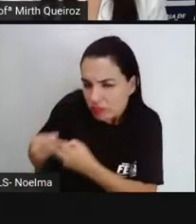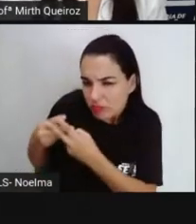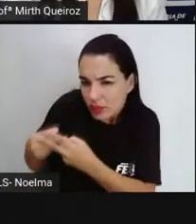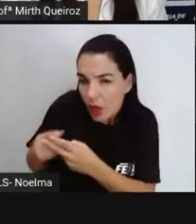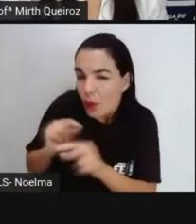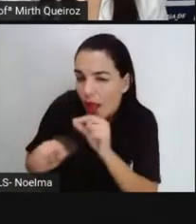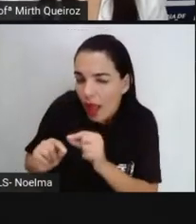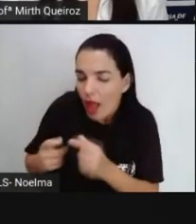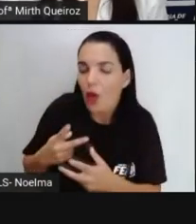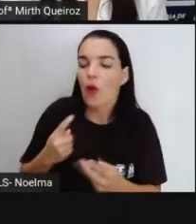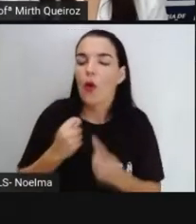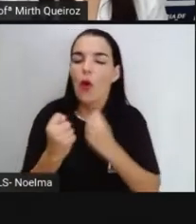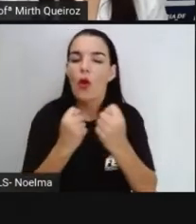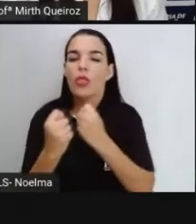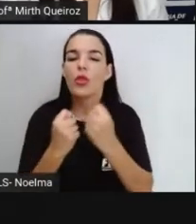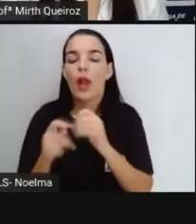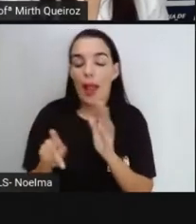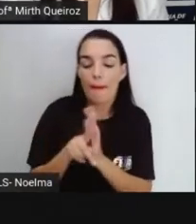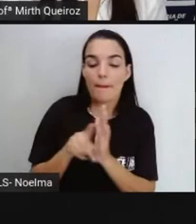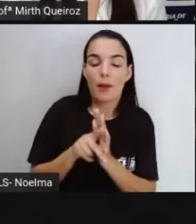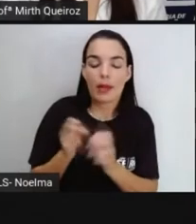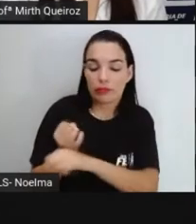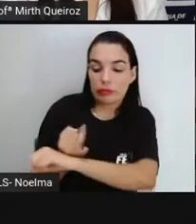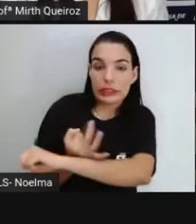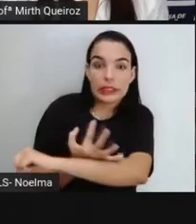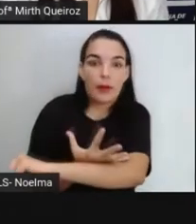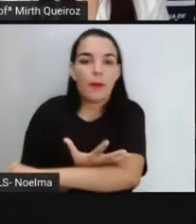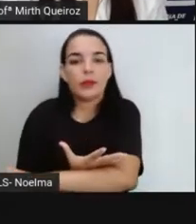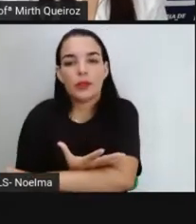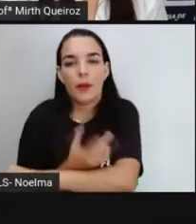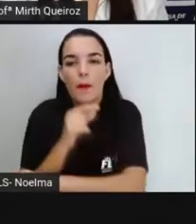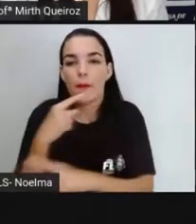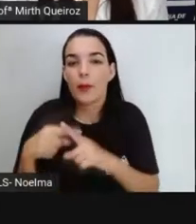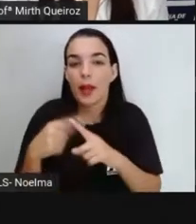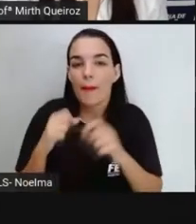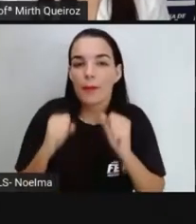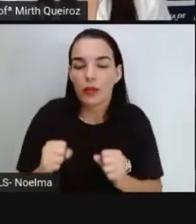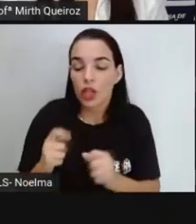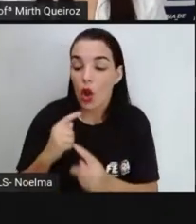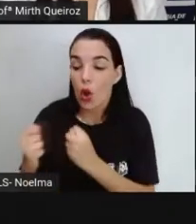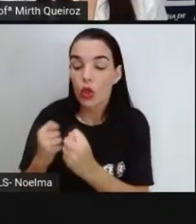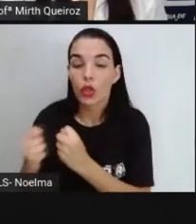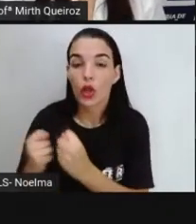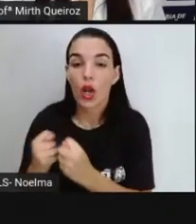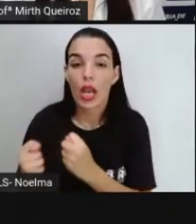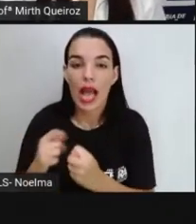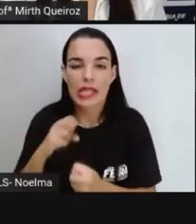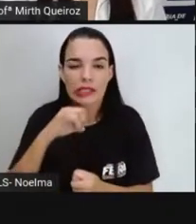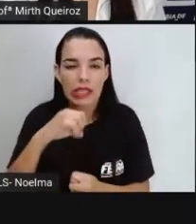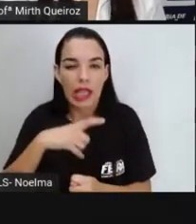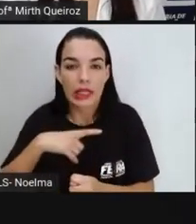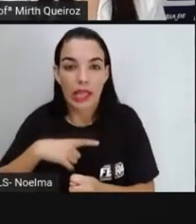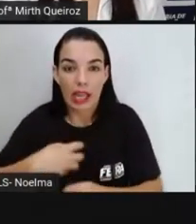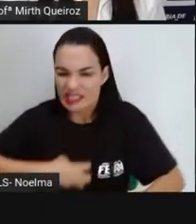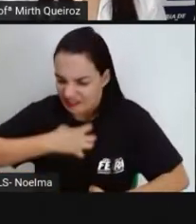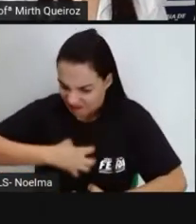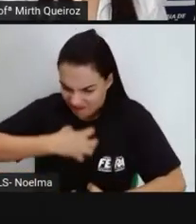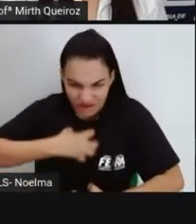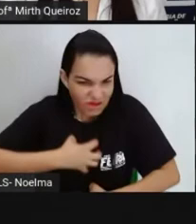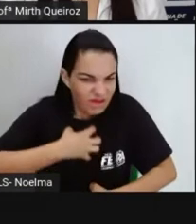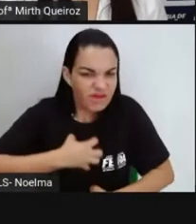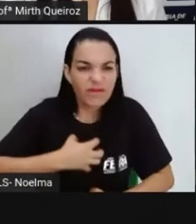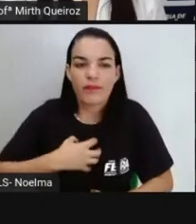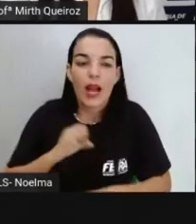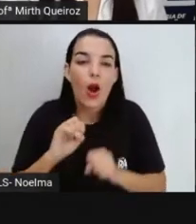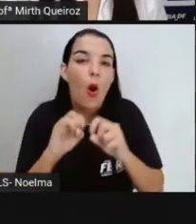emoções, né Que conseguem se controlar em um momento de fúria Em um momento de estresse Em um momento de tristeza De